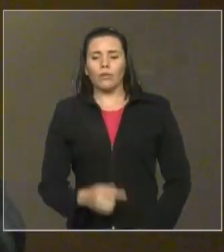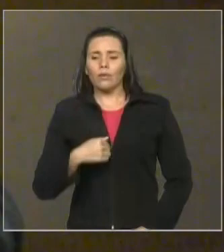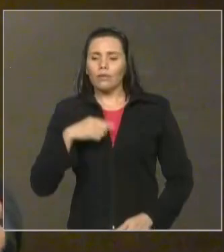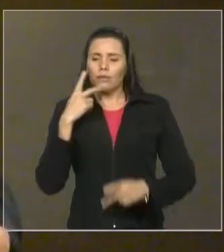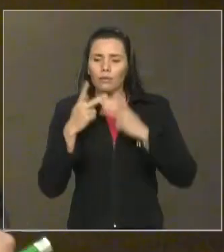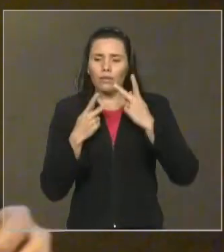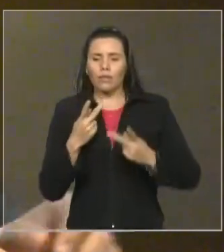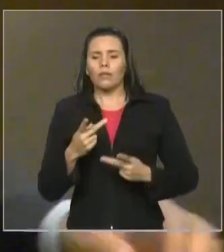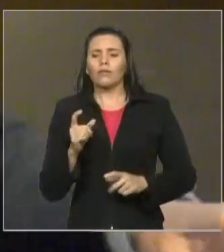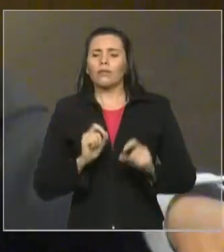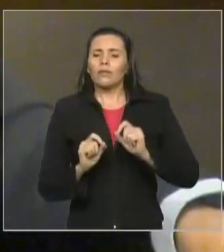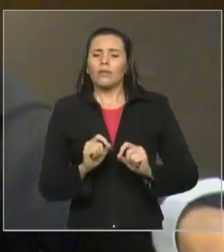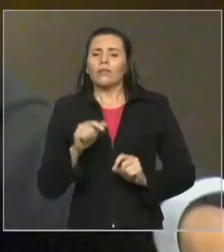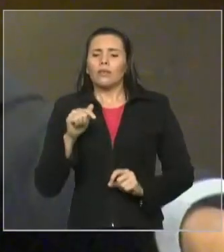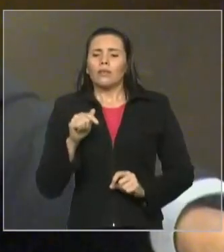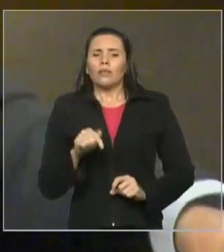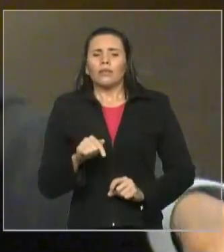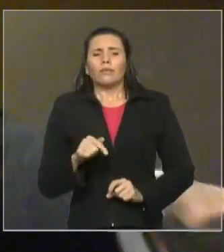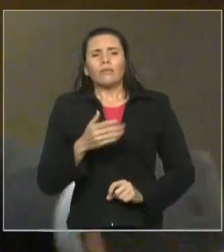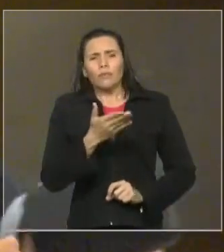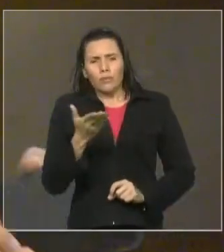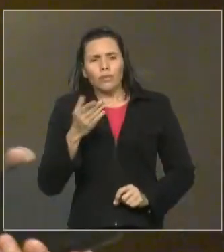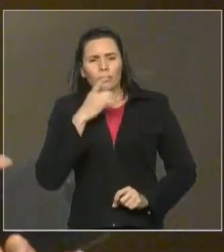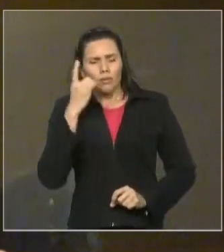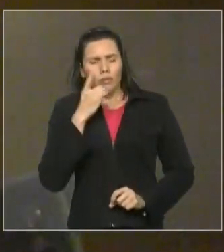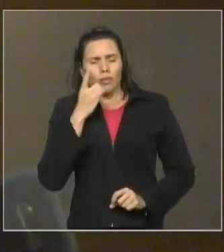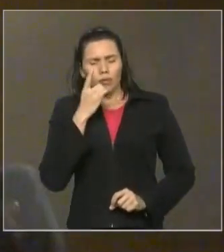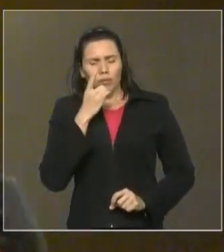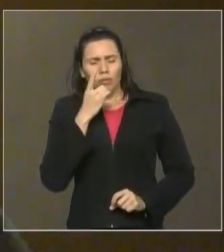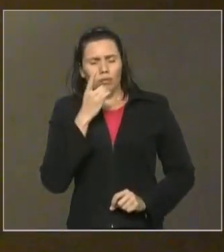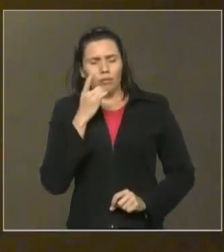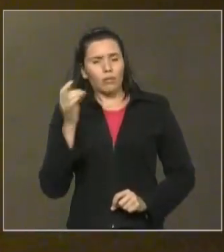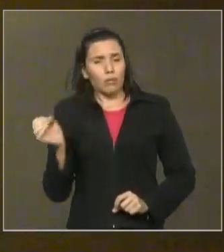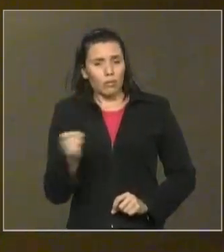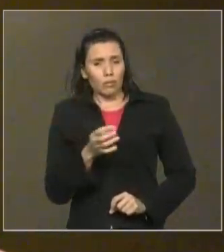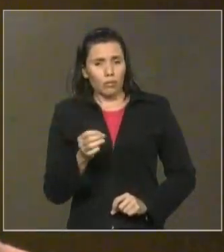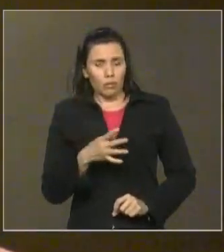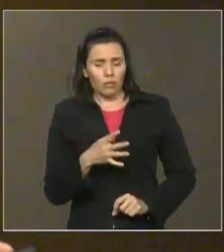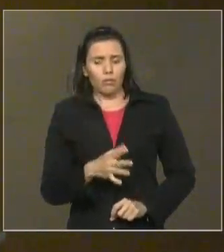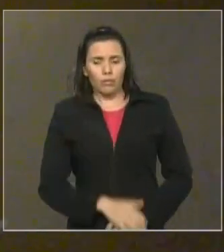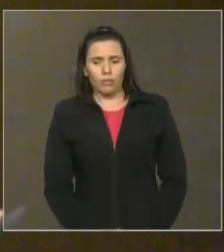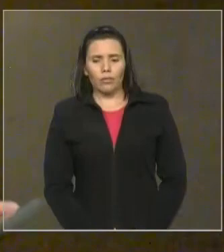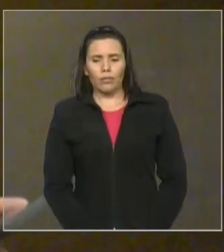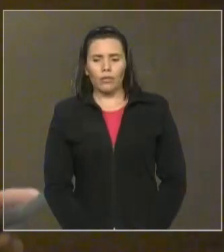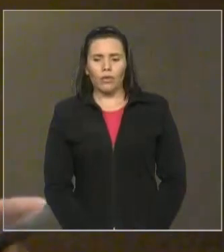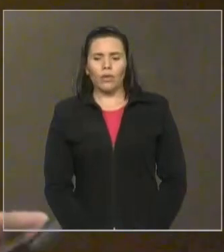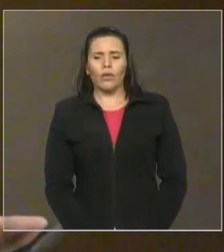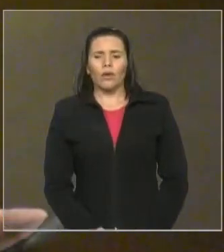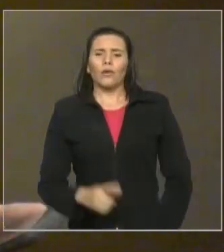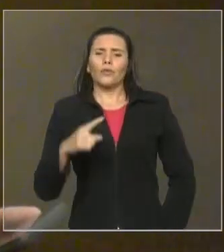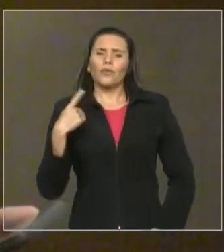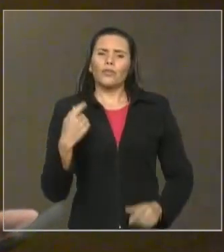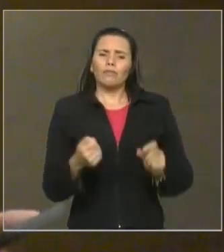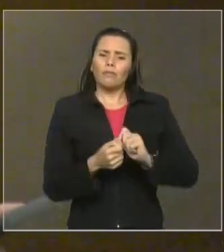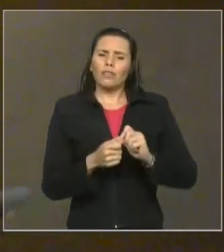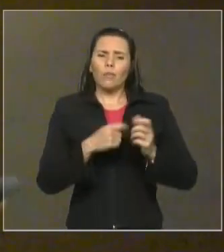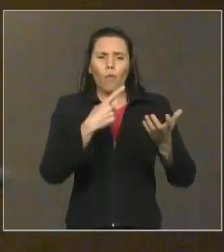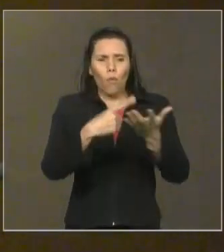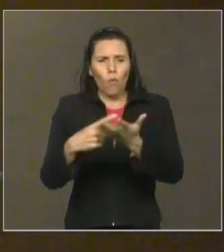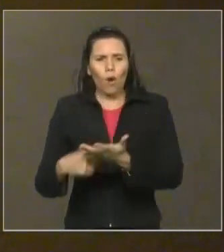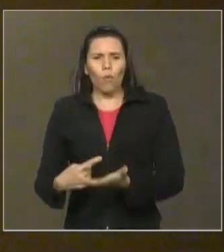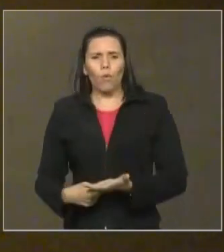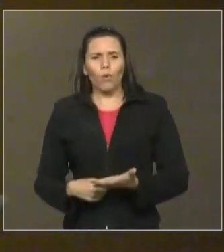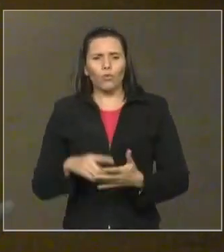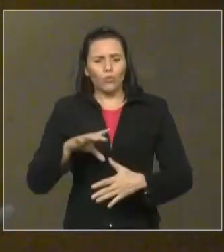importante a palavra dos líderes. Nós fazemos, nas votações, muitos acordos de líderes. E a palavra,